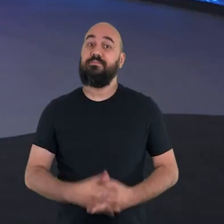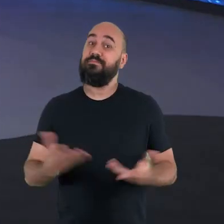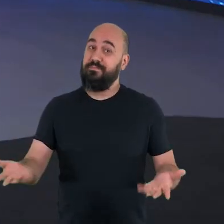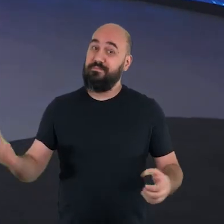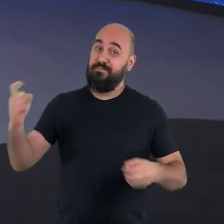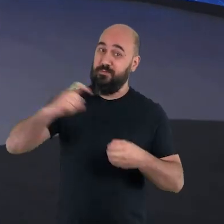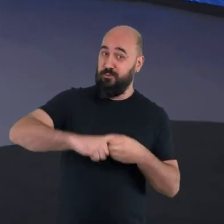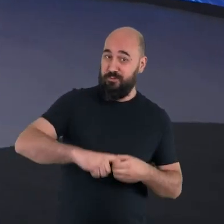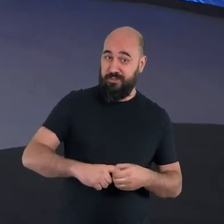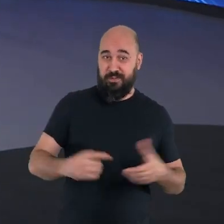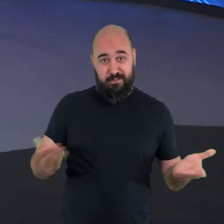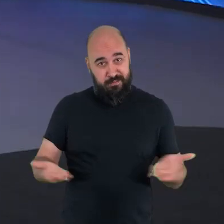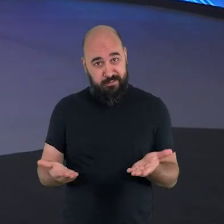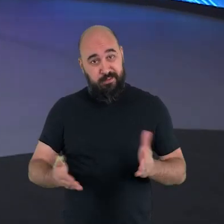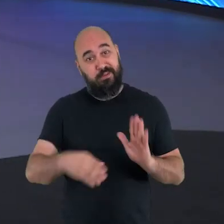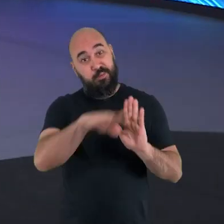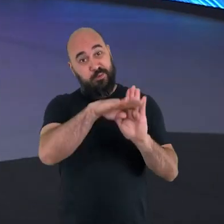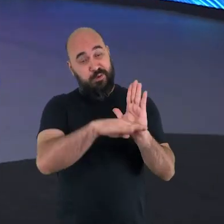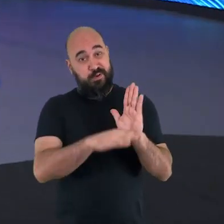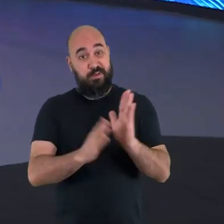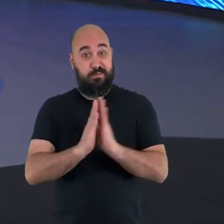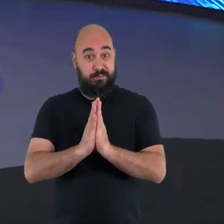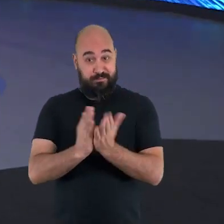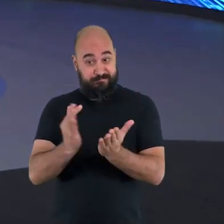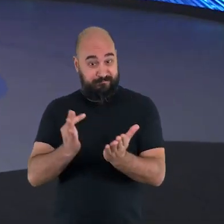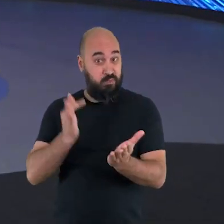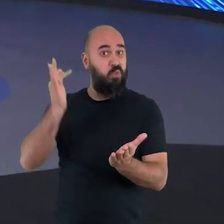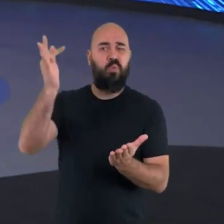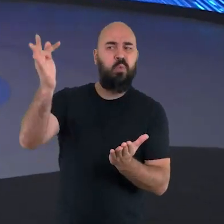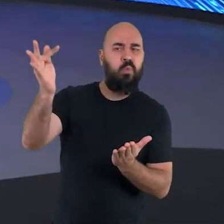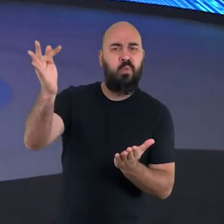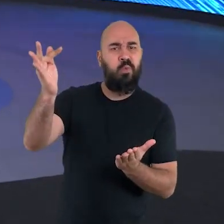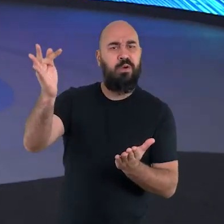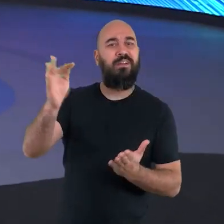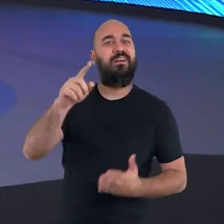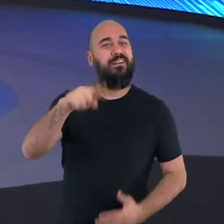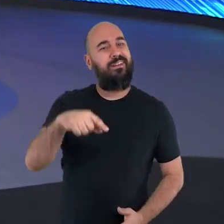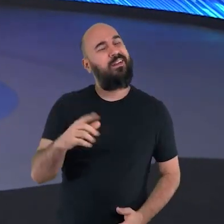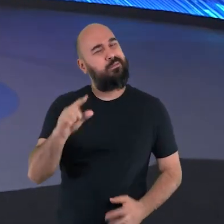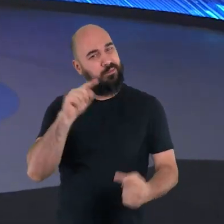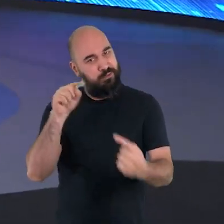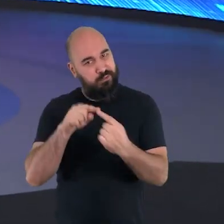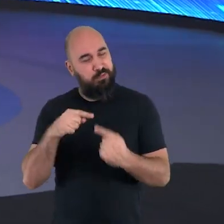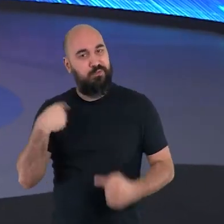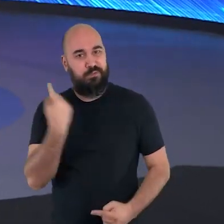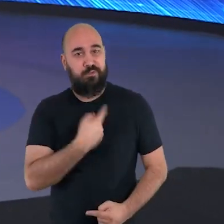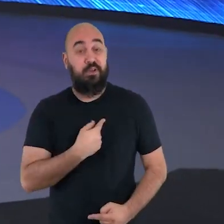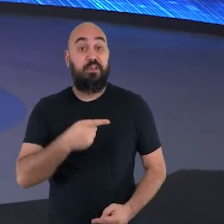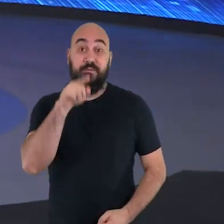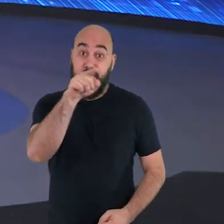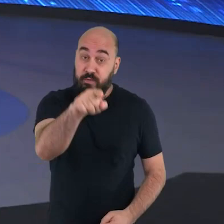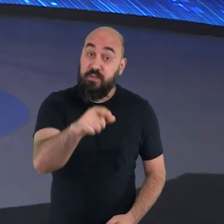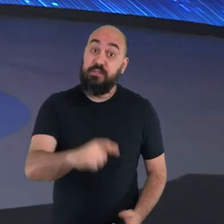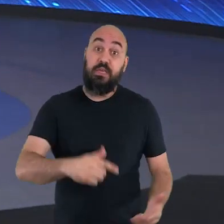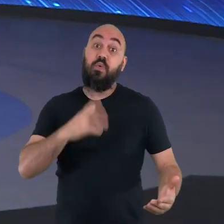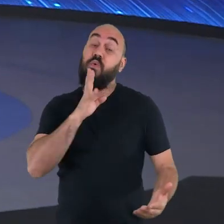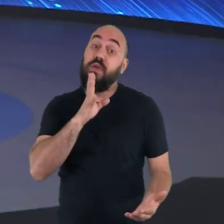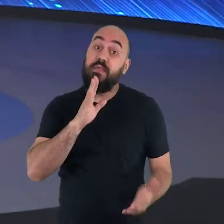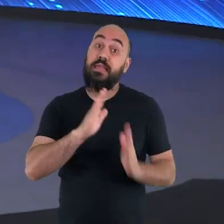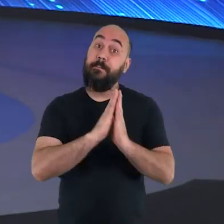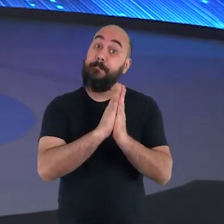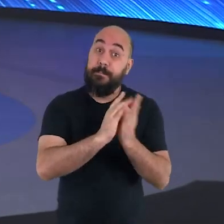Já estamos de volta com o programa Arena do Futuro. Você sabe que o grande objetivo que nós temos aqui é que você se